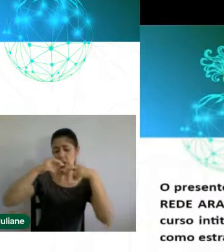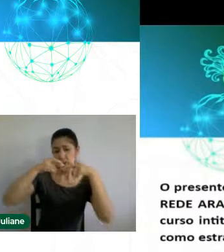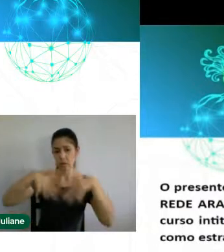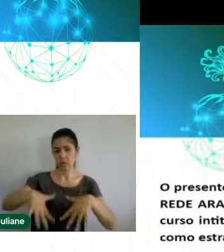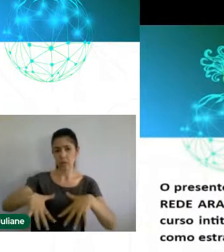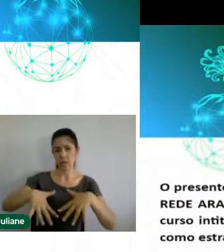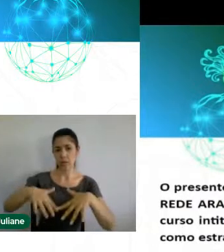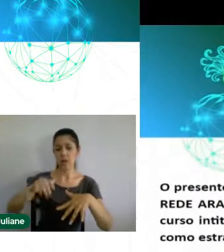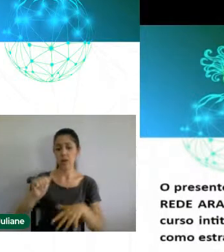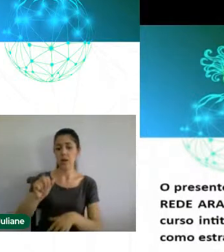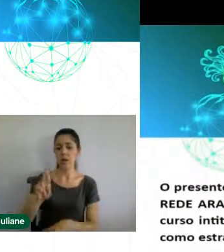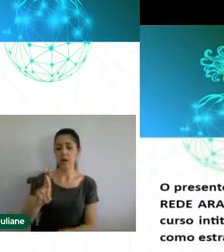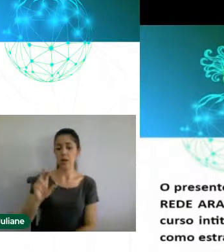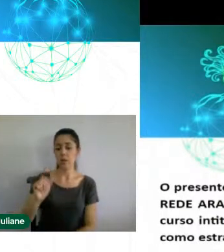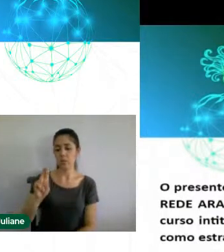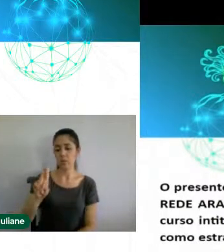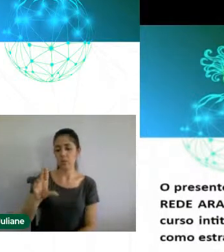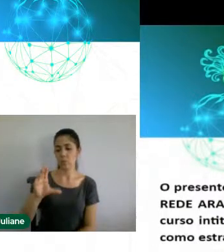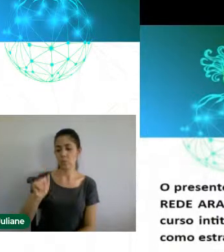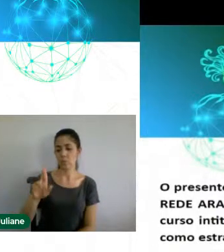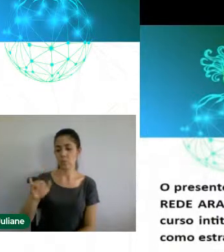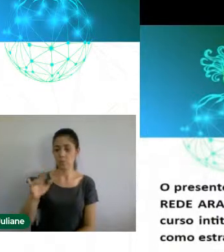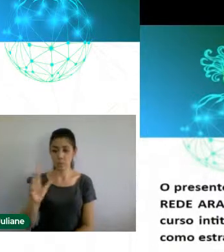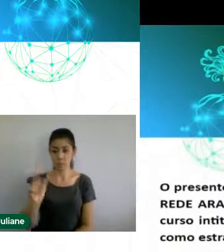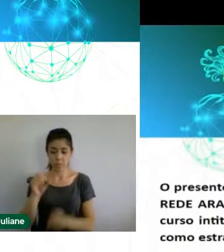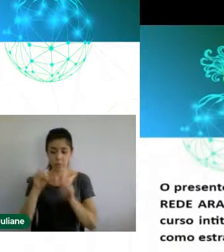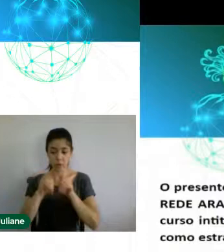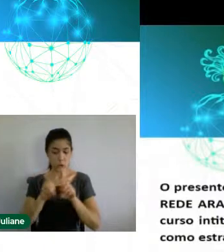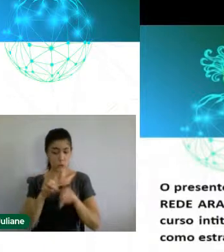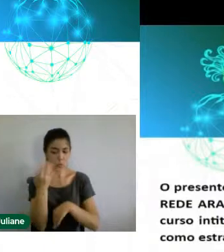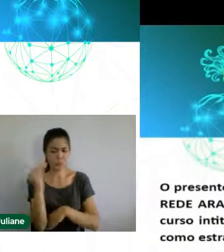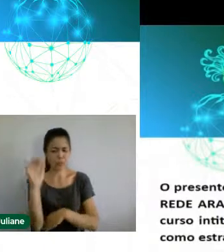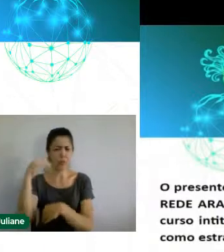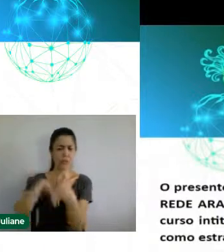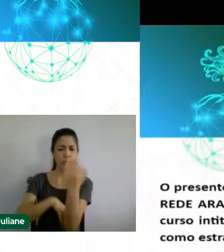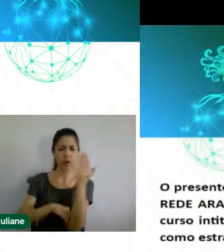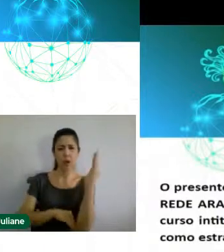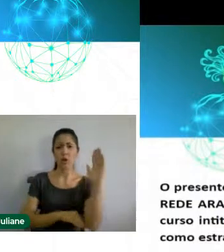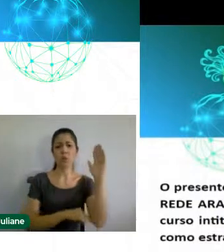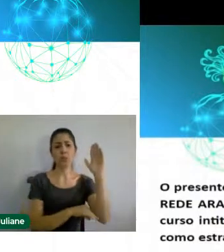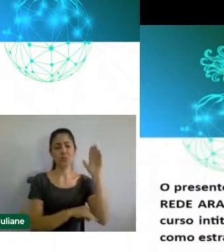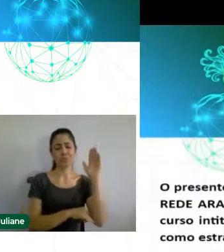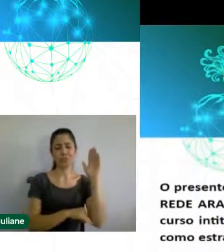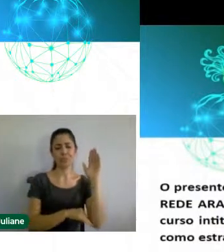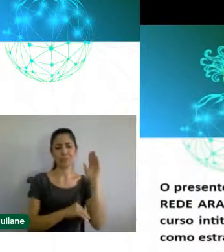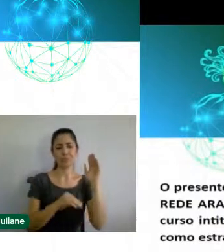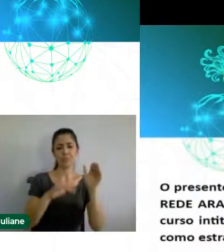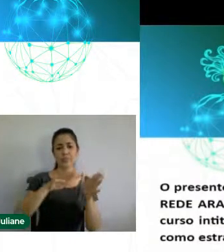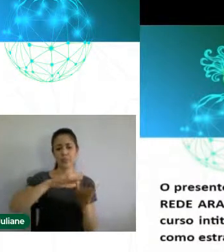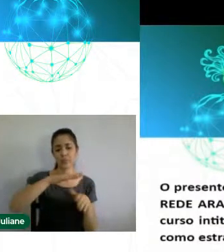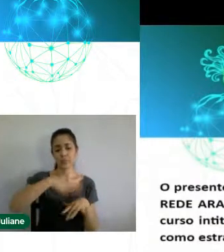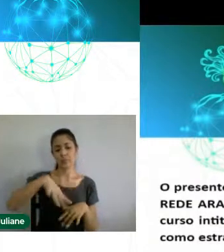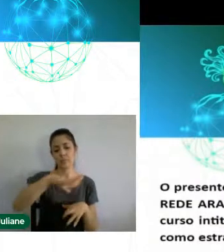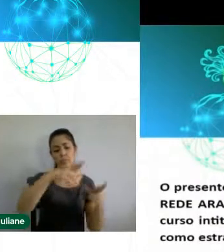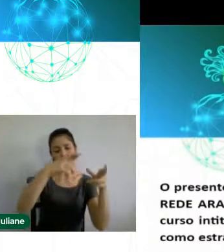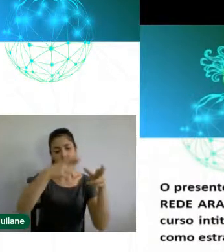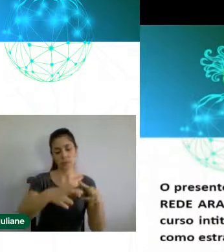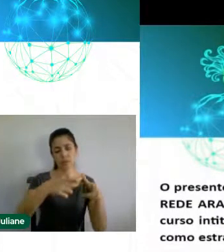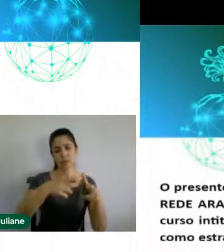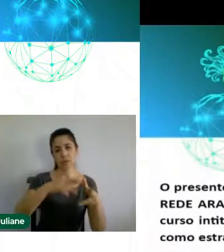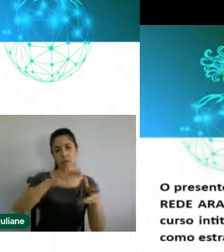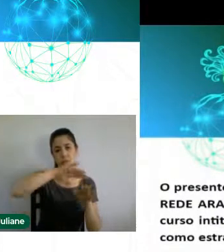de Cima da Serra e Hortências. Através do curso intitulado Cotidianos